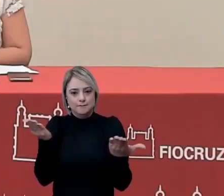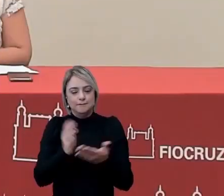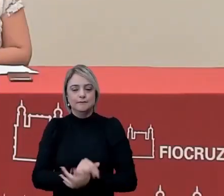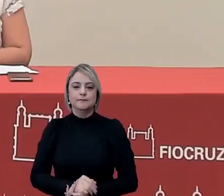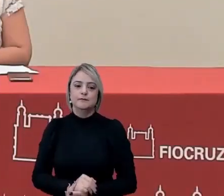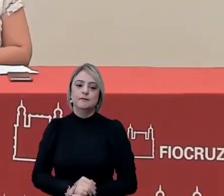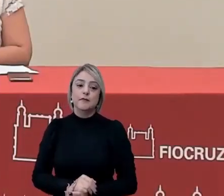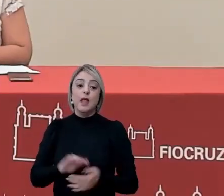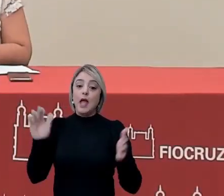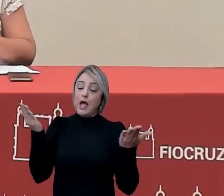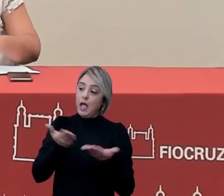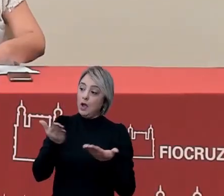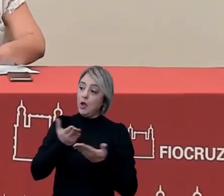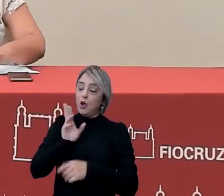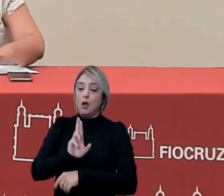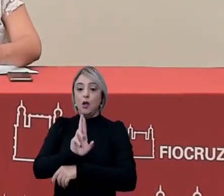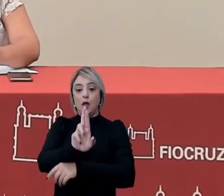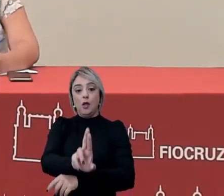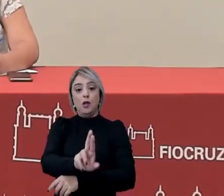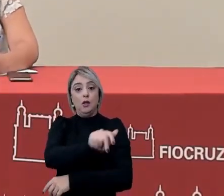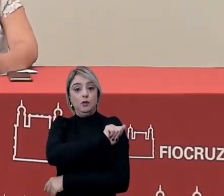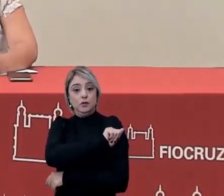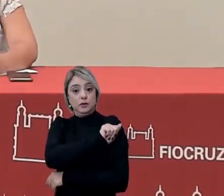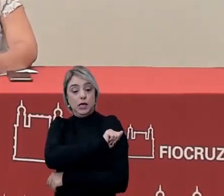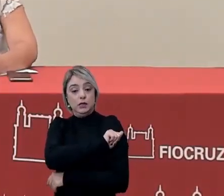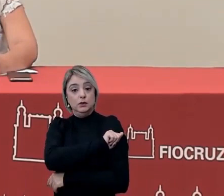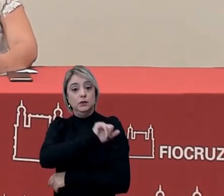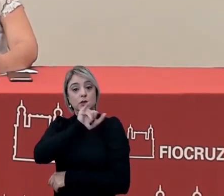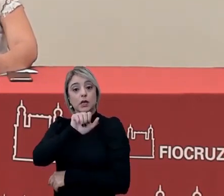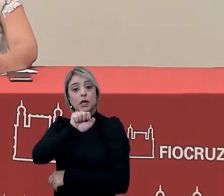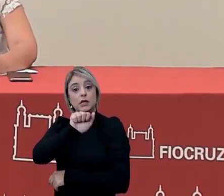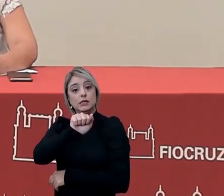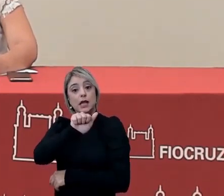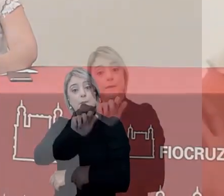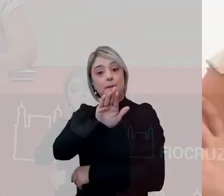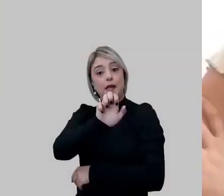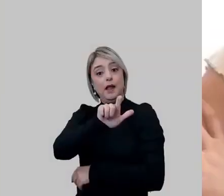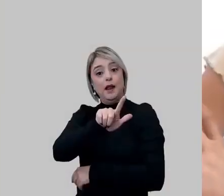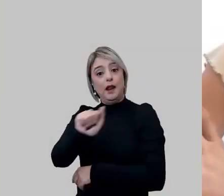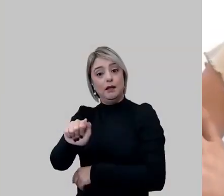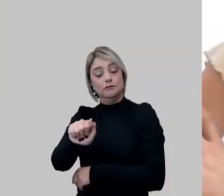E agora a representante dos discentes Isabela Brito